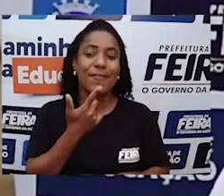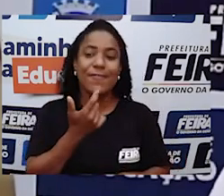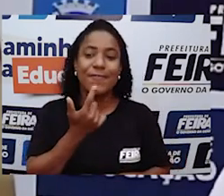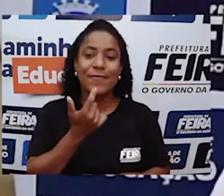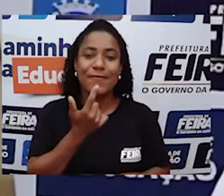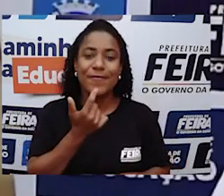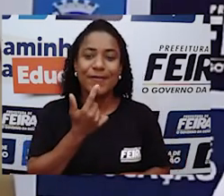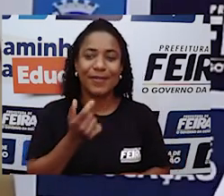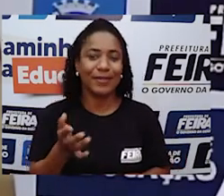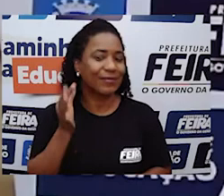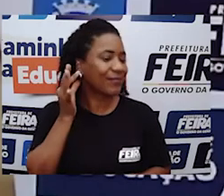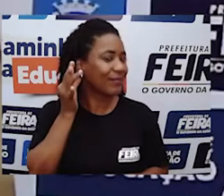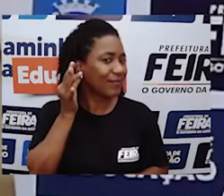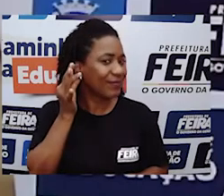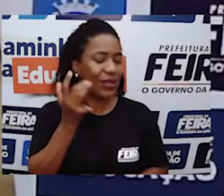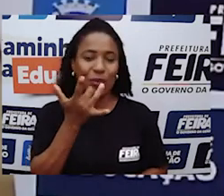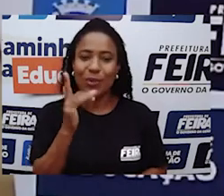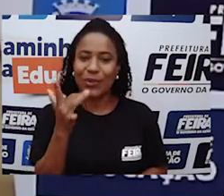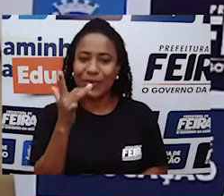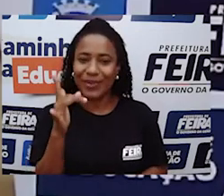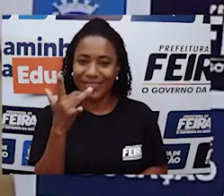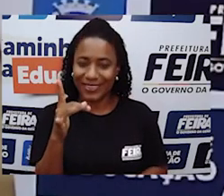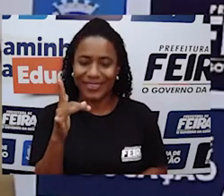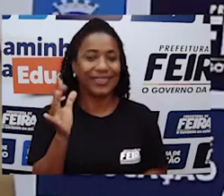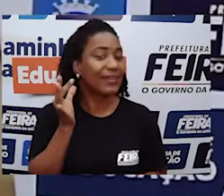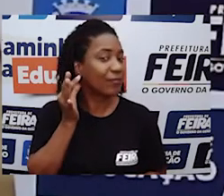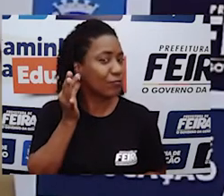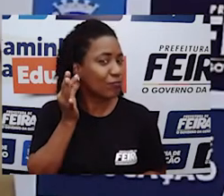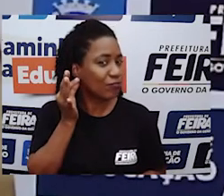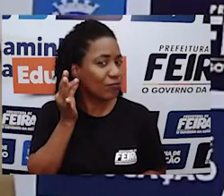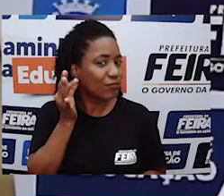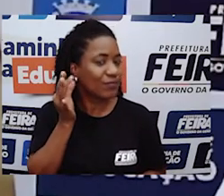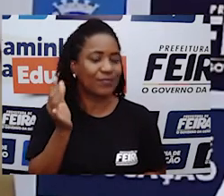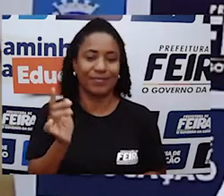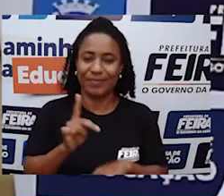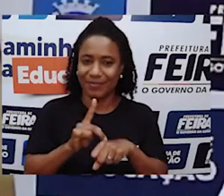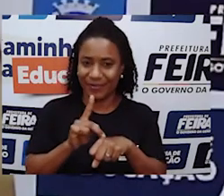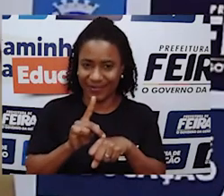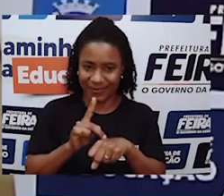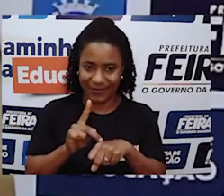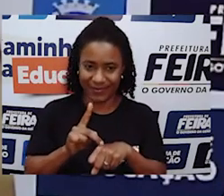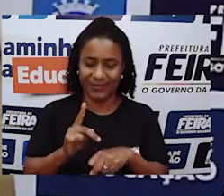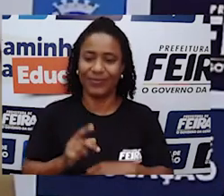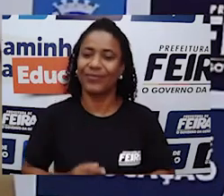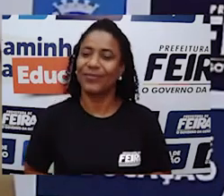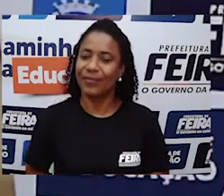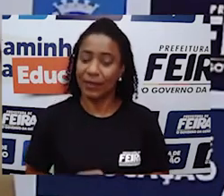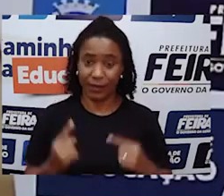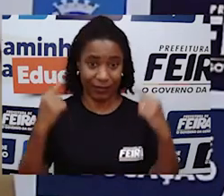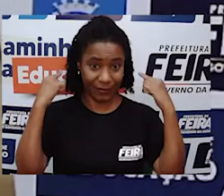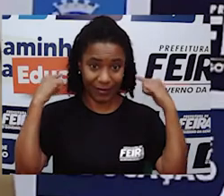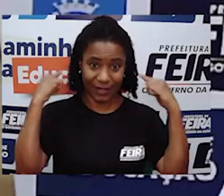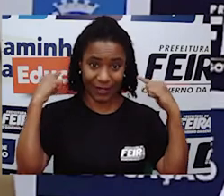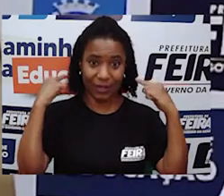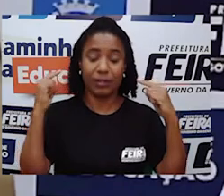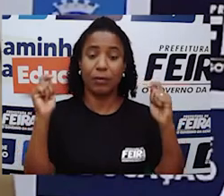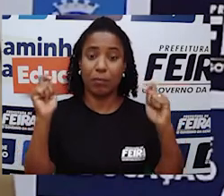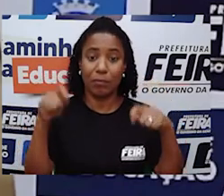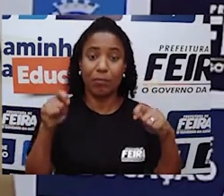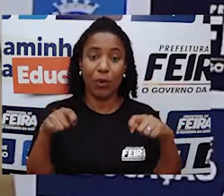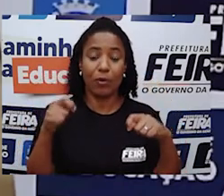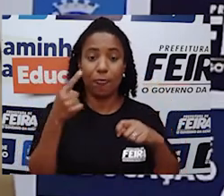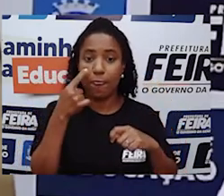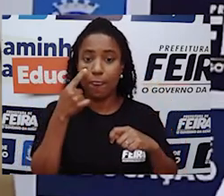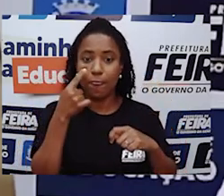meus brancos dourados com pedras pretas. Na parte de trás do vídeo, vocês podem